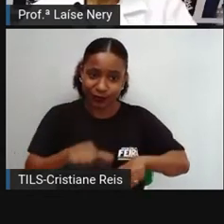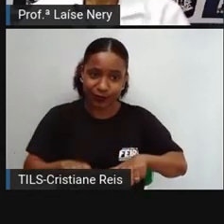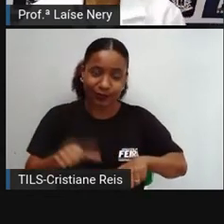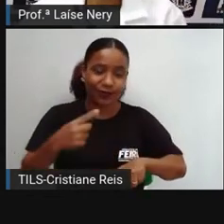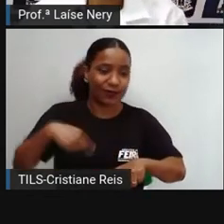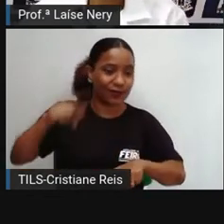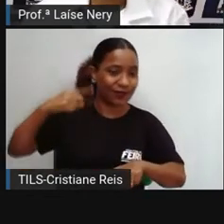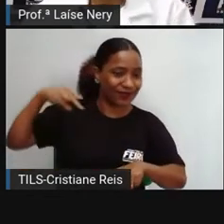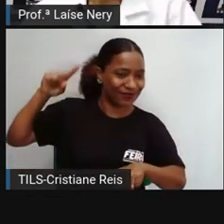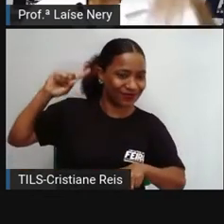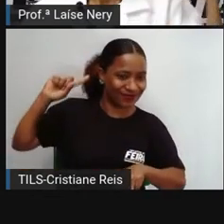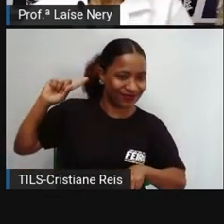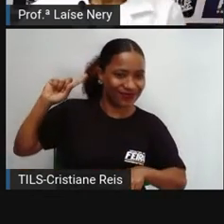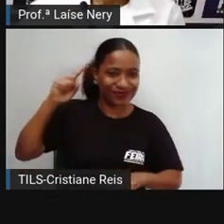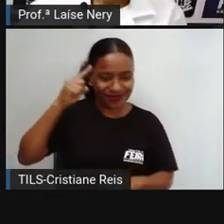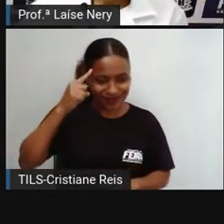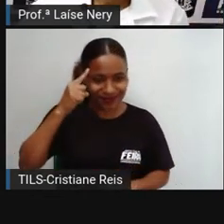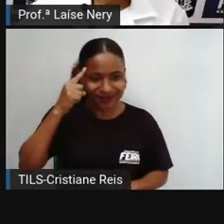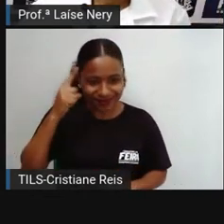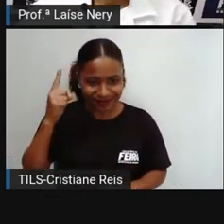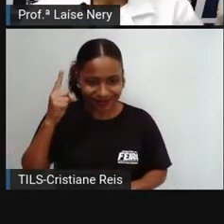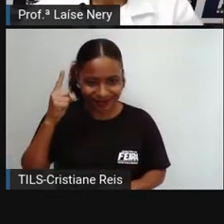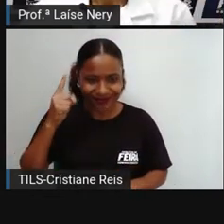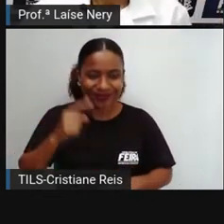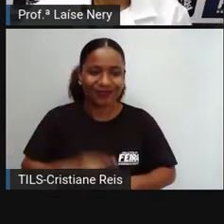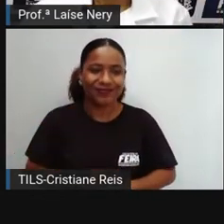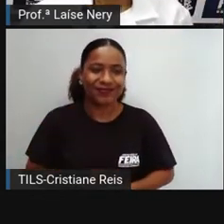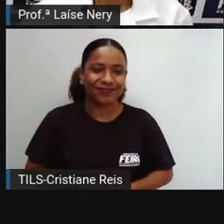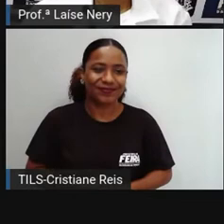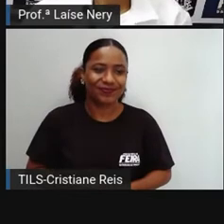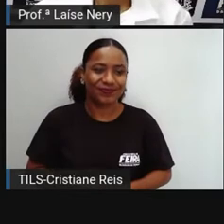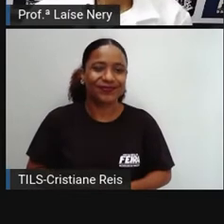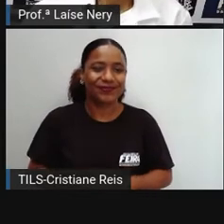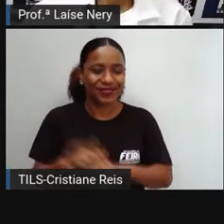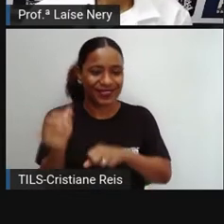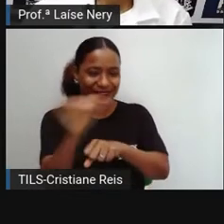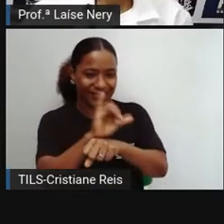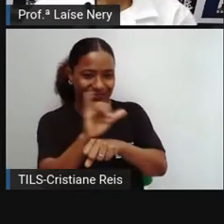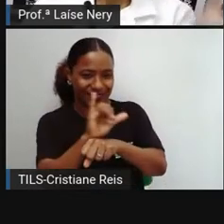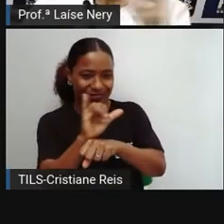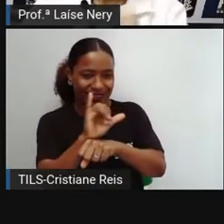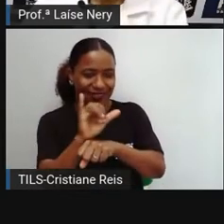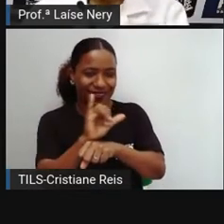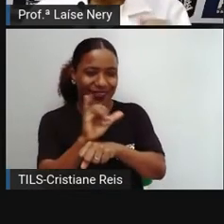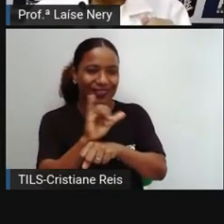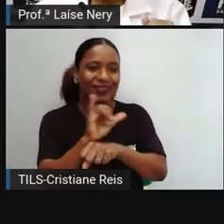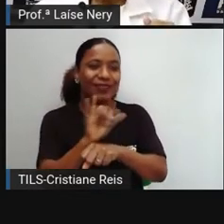mais detalhadamente lá na aula sobre as fases da vida.